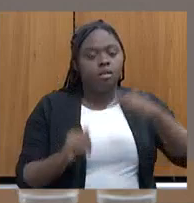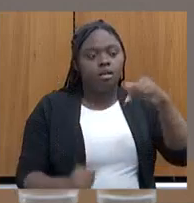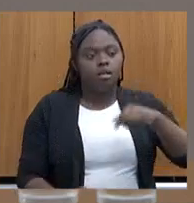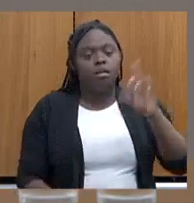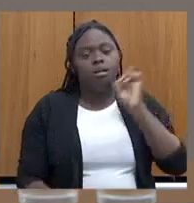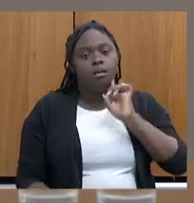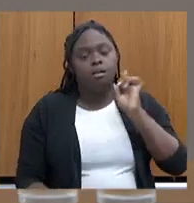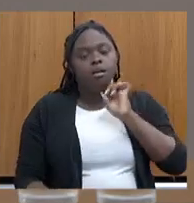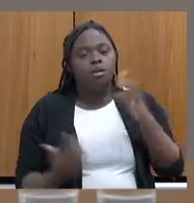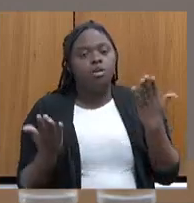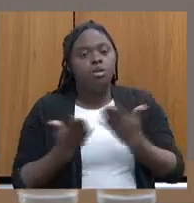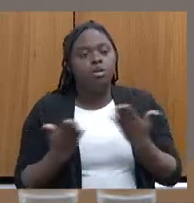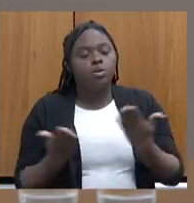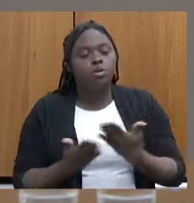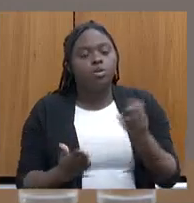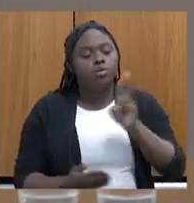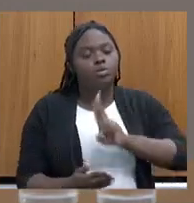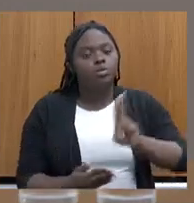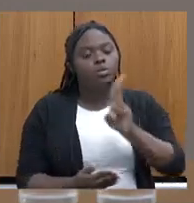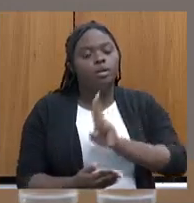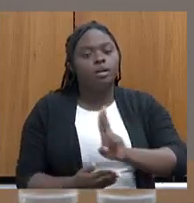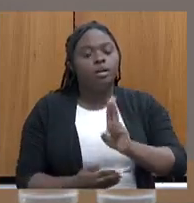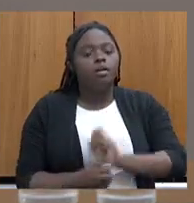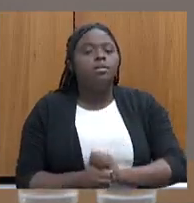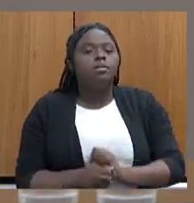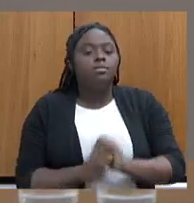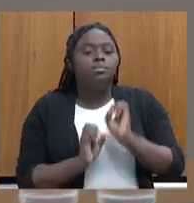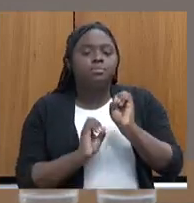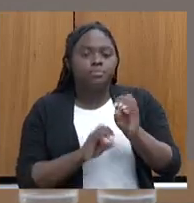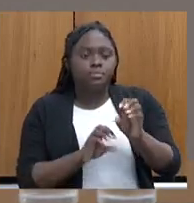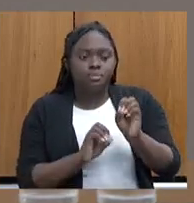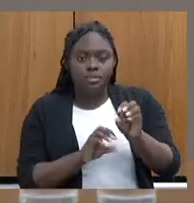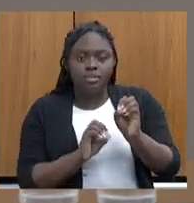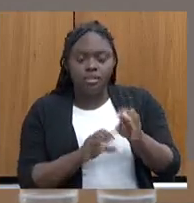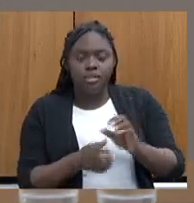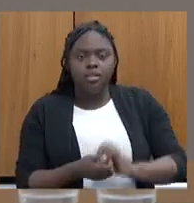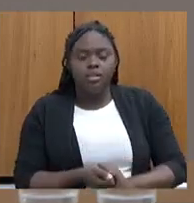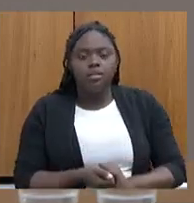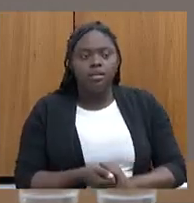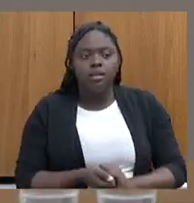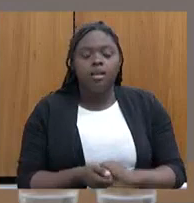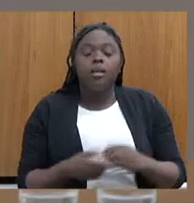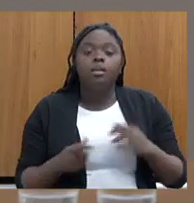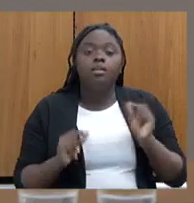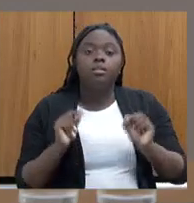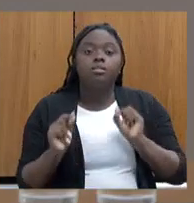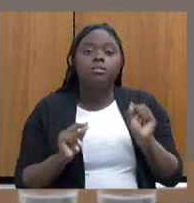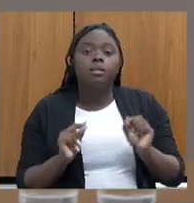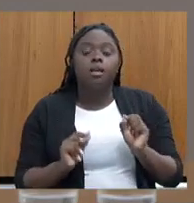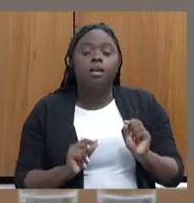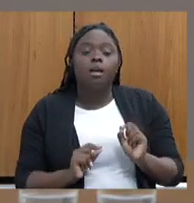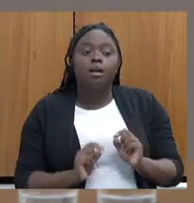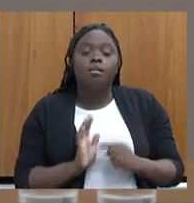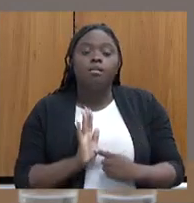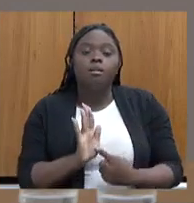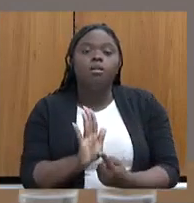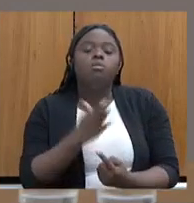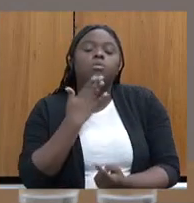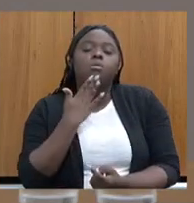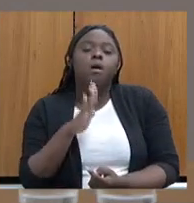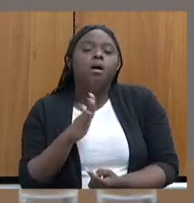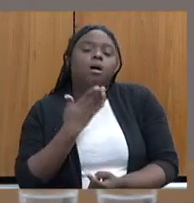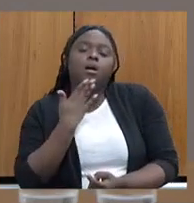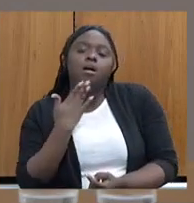utilizada pelo Ministério da Educação, que nós, com isso, orientamos qual é a melhor